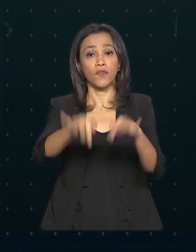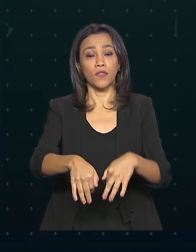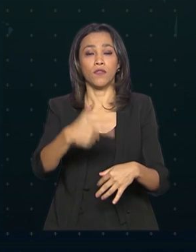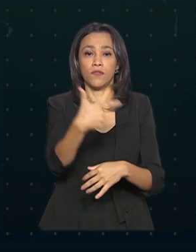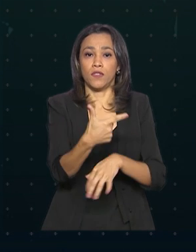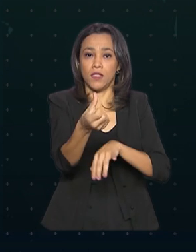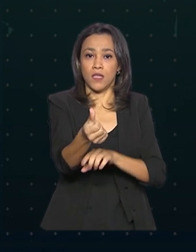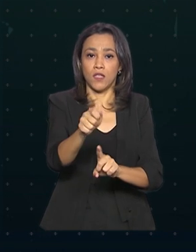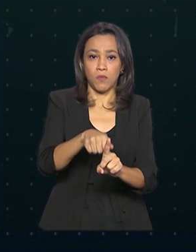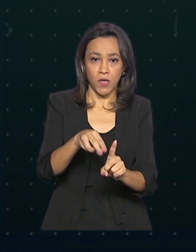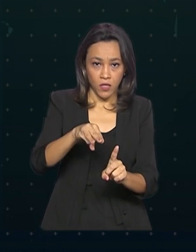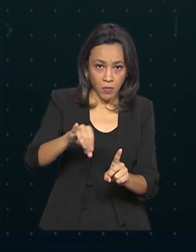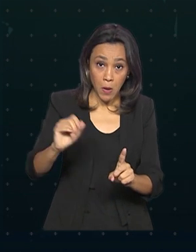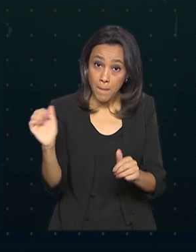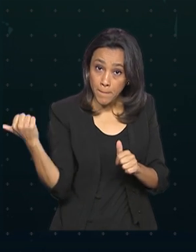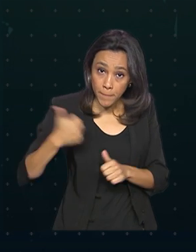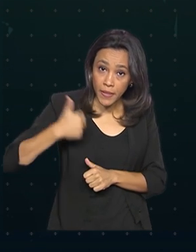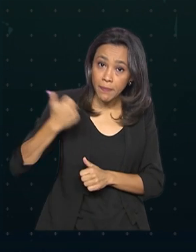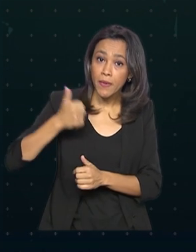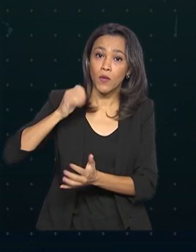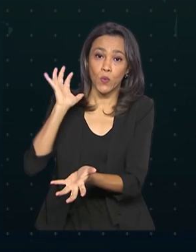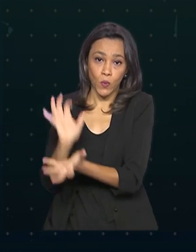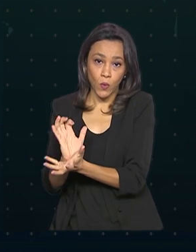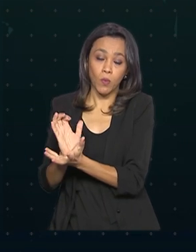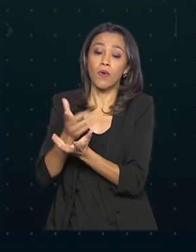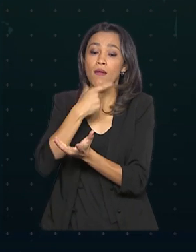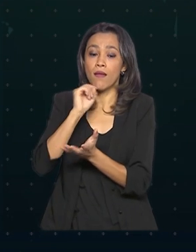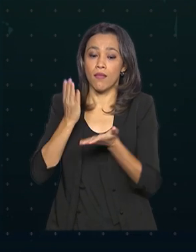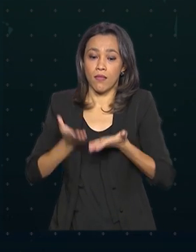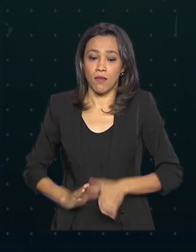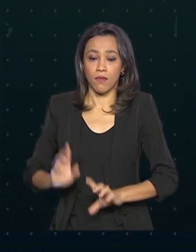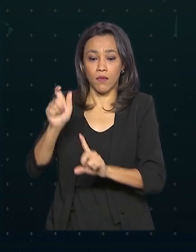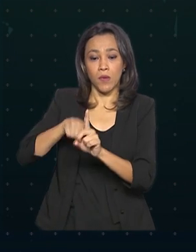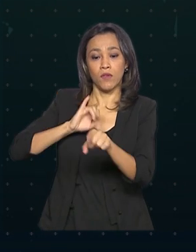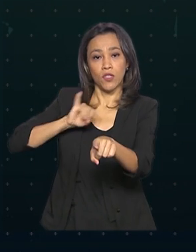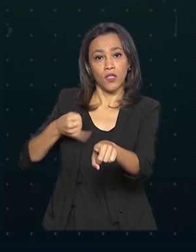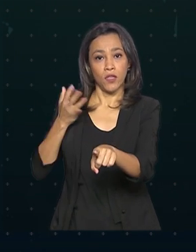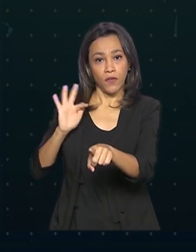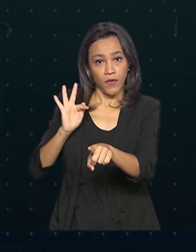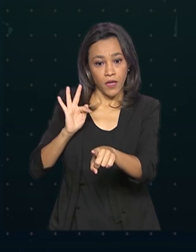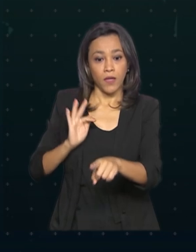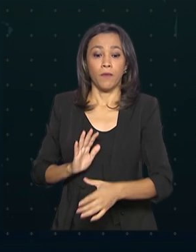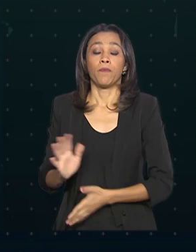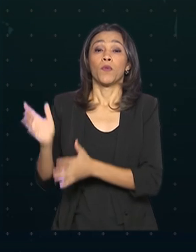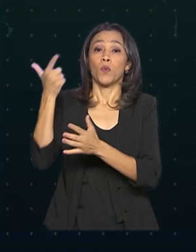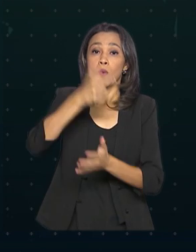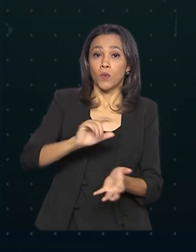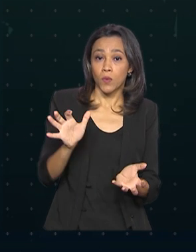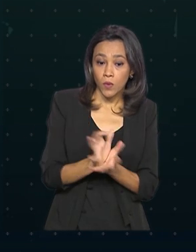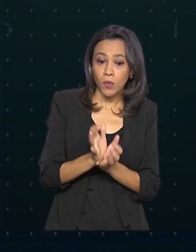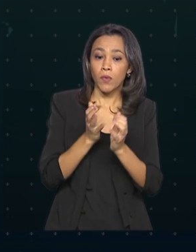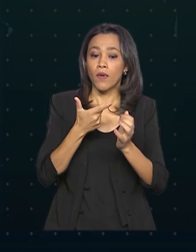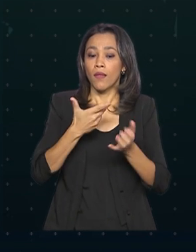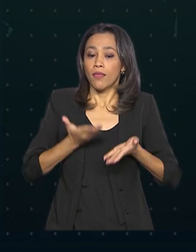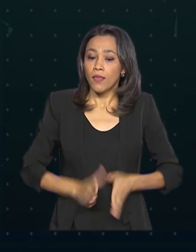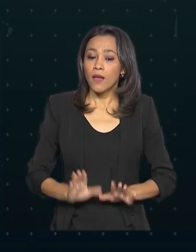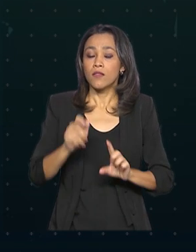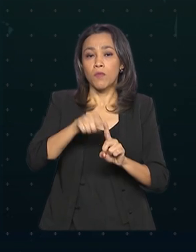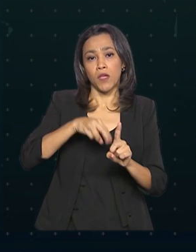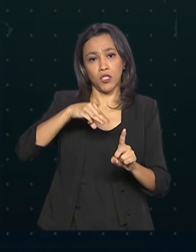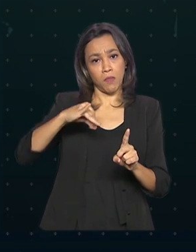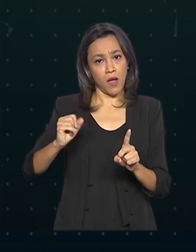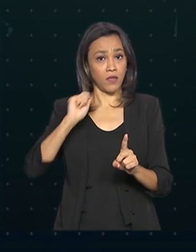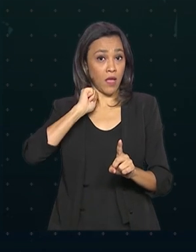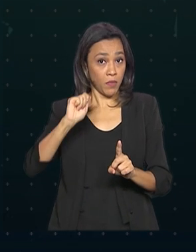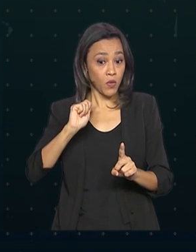maio. Recebem primeiro os nascidos em janeiro e fevereiro. Quem nasceu em março e abril, recebe